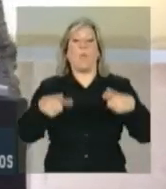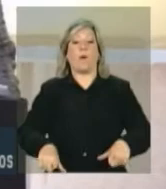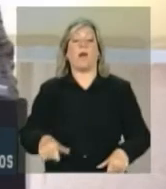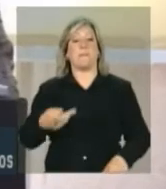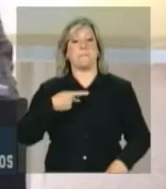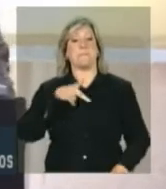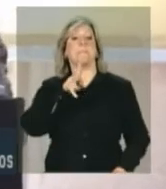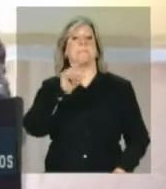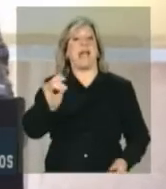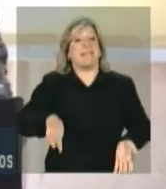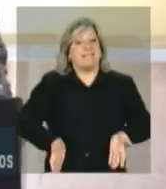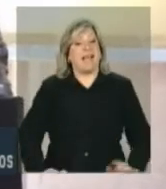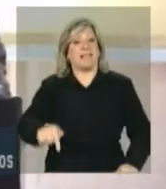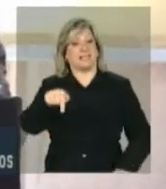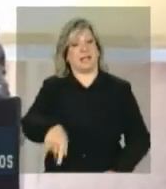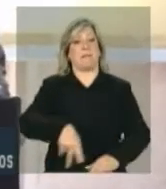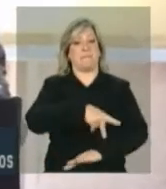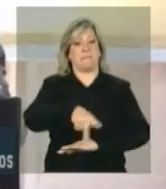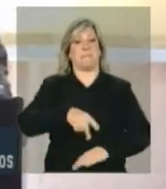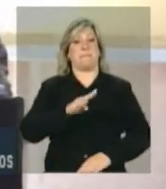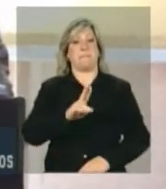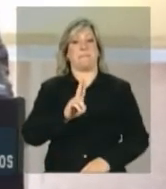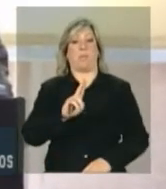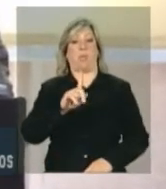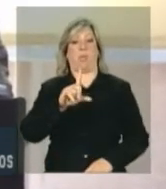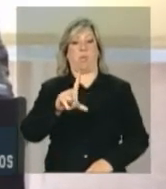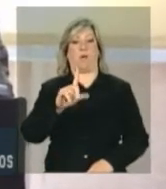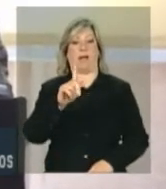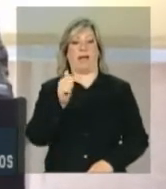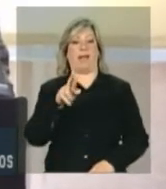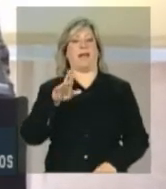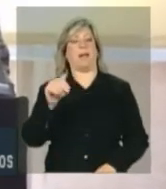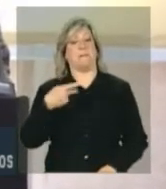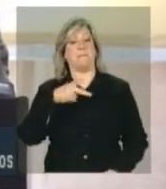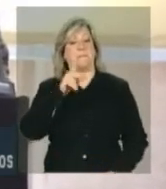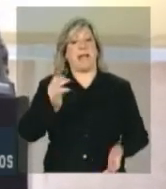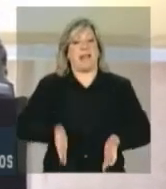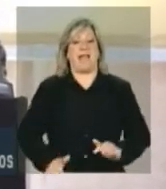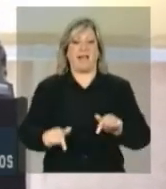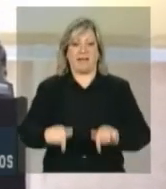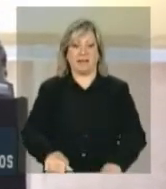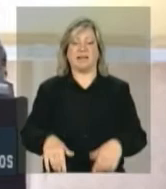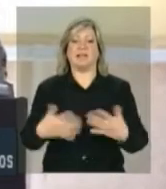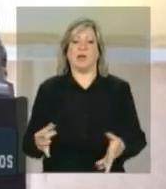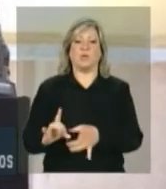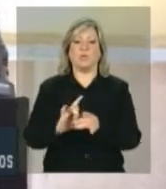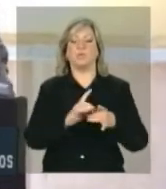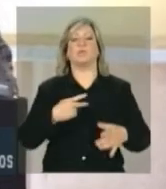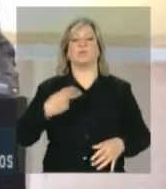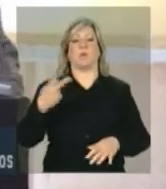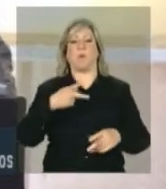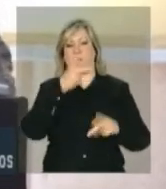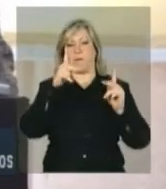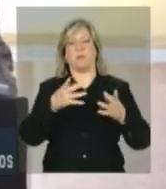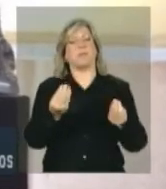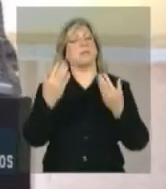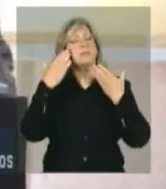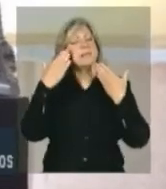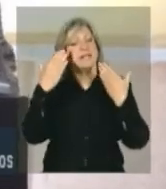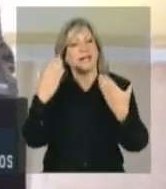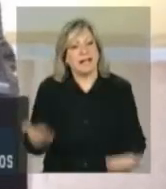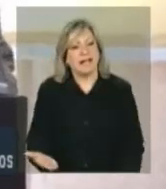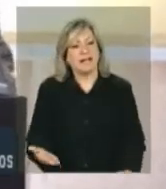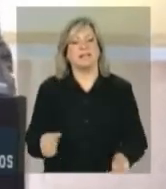pai e pelas sementes que plantamos hoje em prol da prosperidade de nossos povos. Muito obrigada.